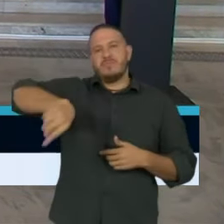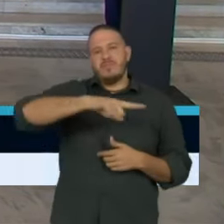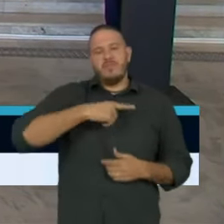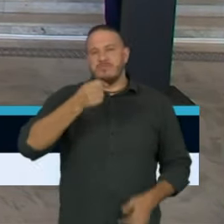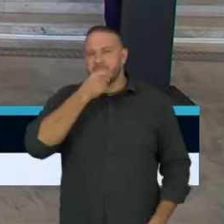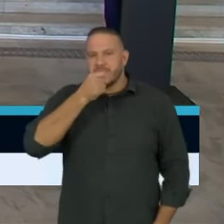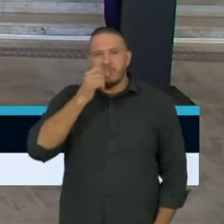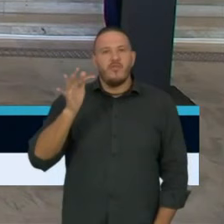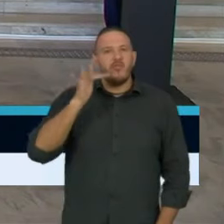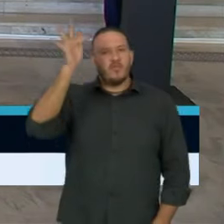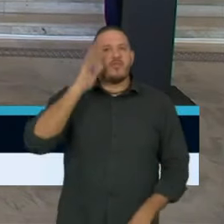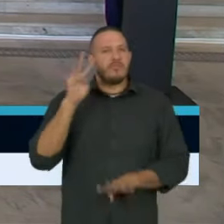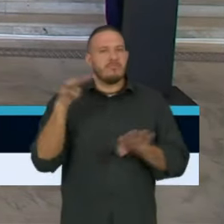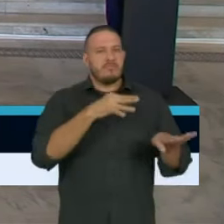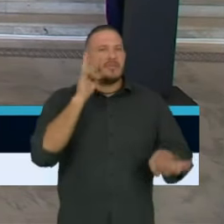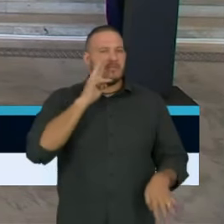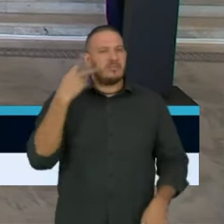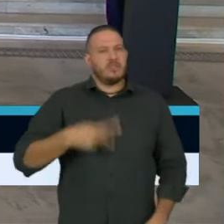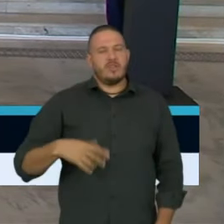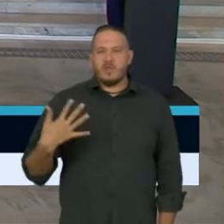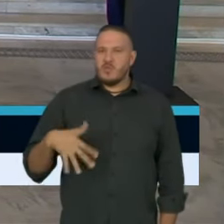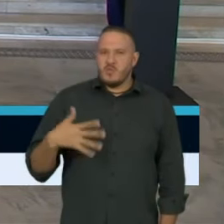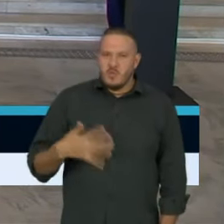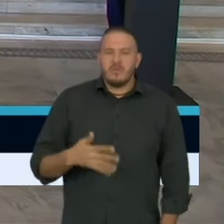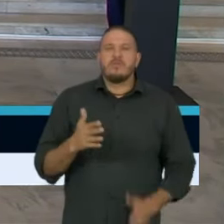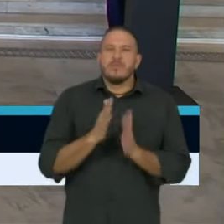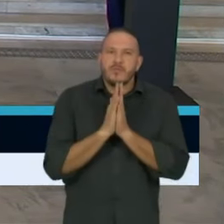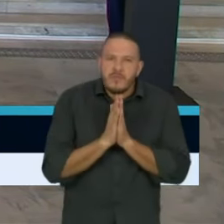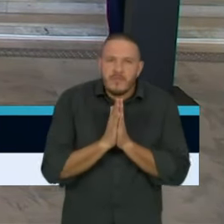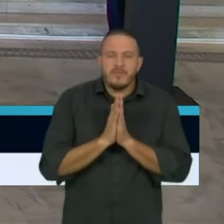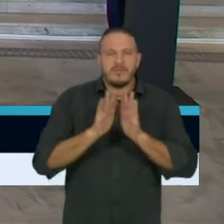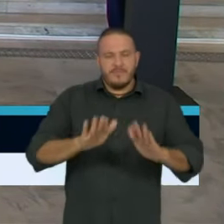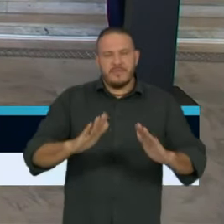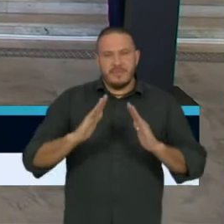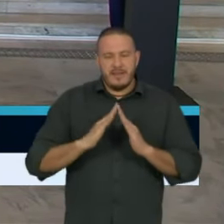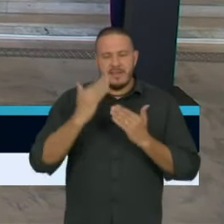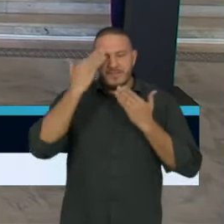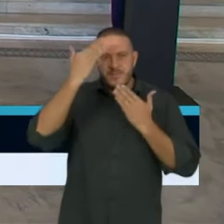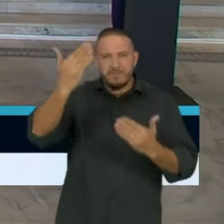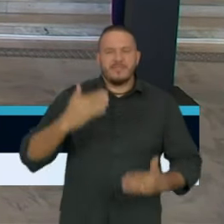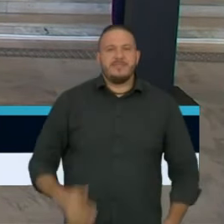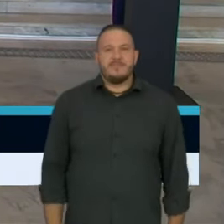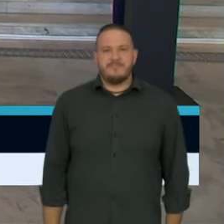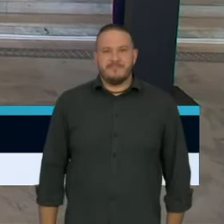futuras gerações. E, por favor, fiquem em casa. Muito obrigado.